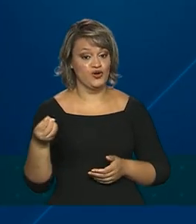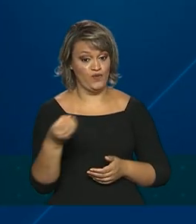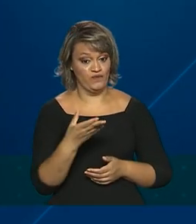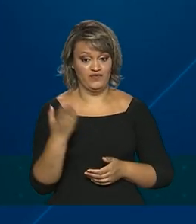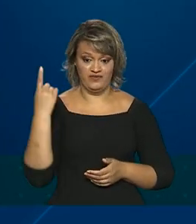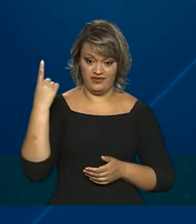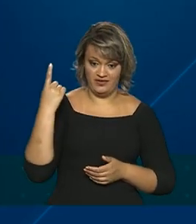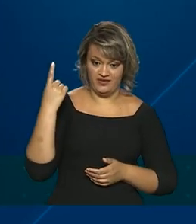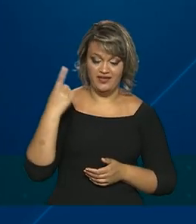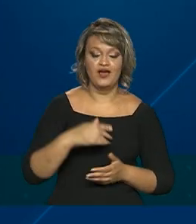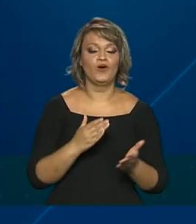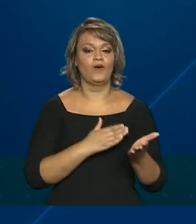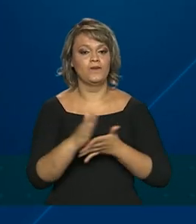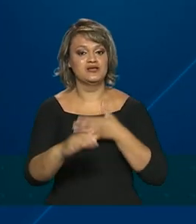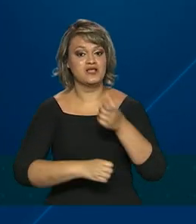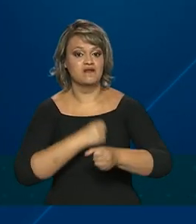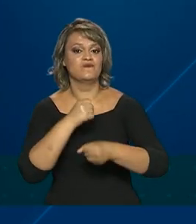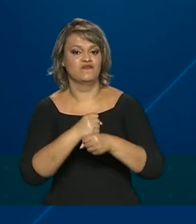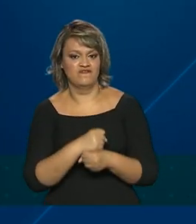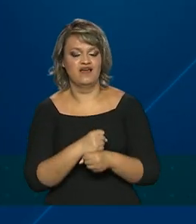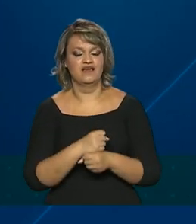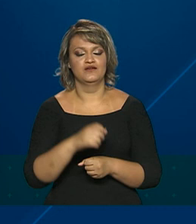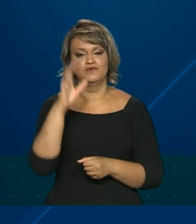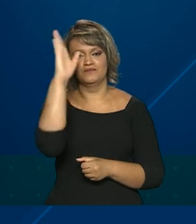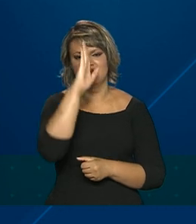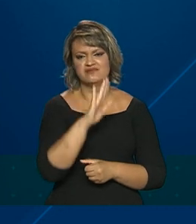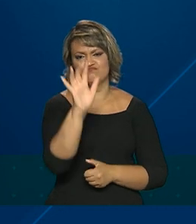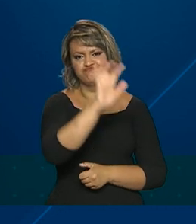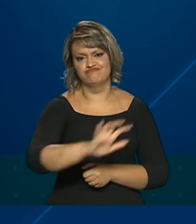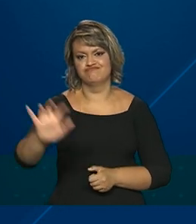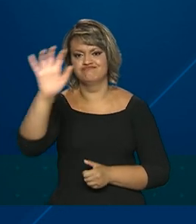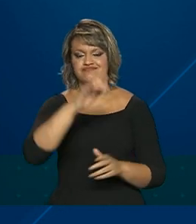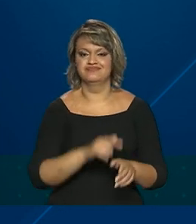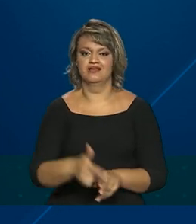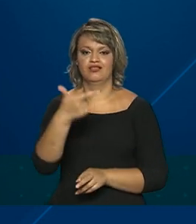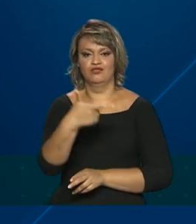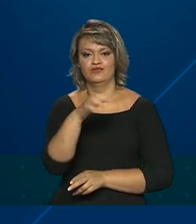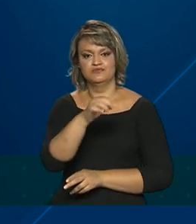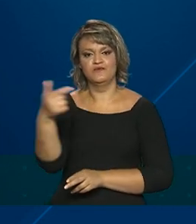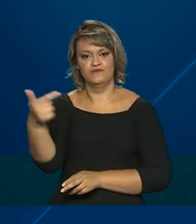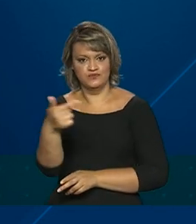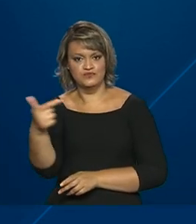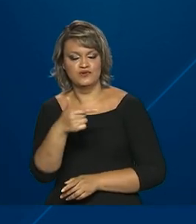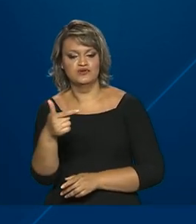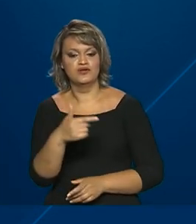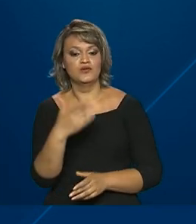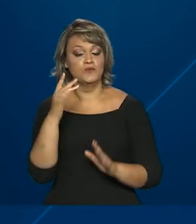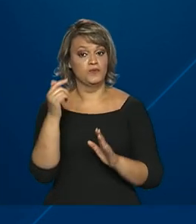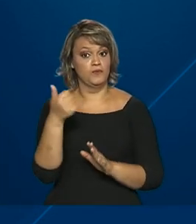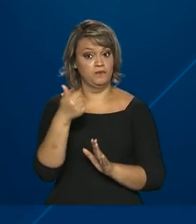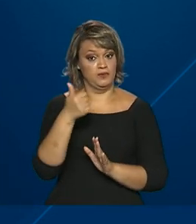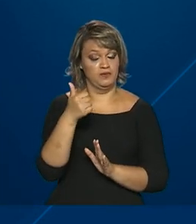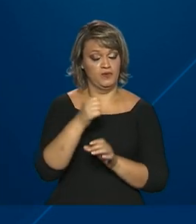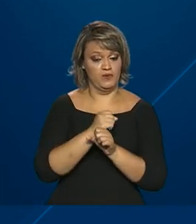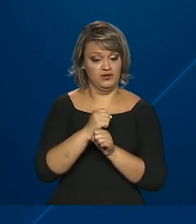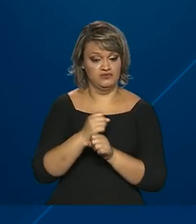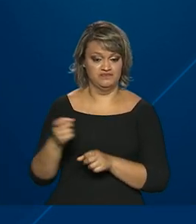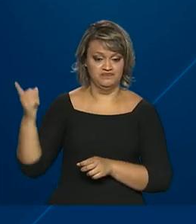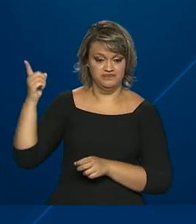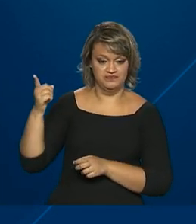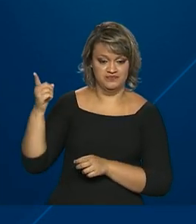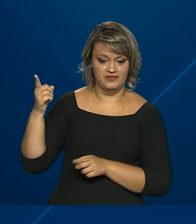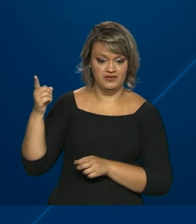médio tem início a partir do ano que vem em todo o país. Em 2022, com a implantação no primeiro ano. Em 2023,